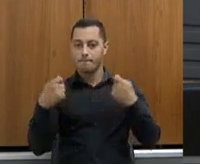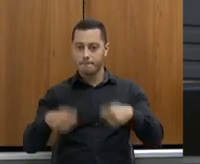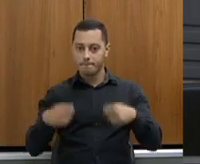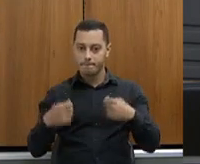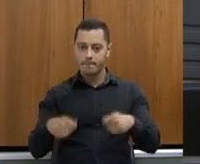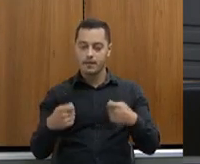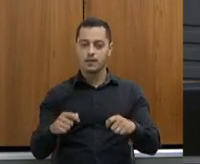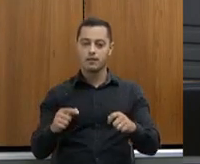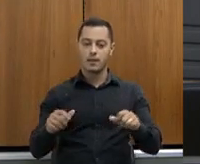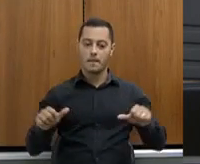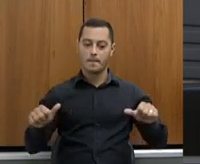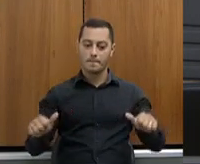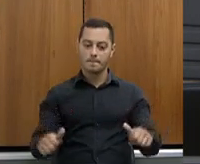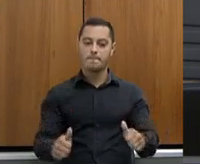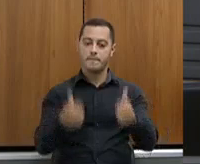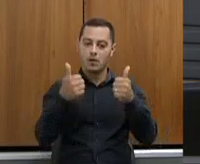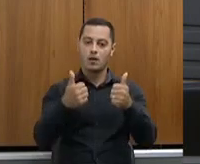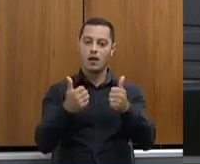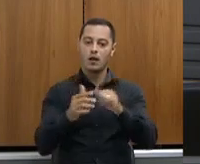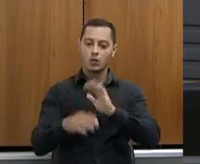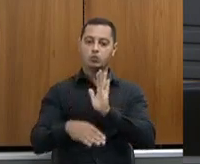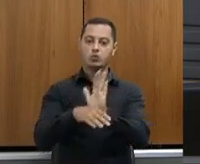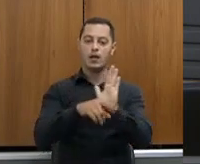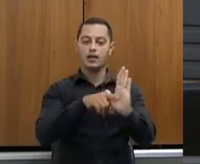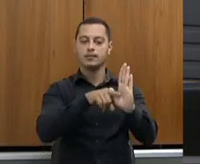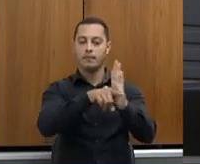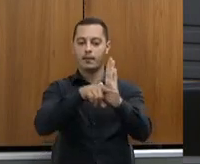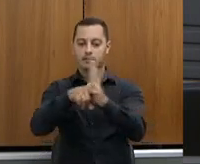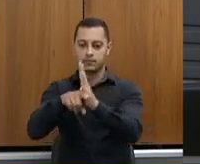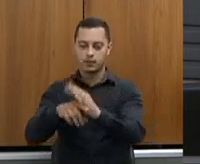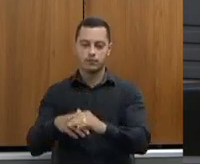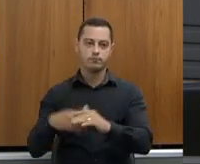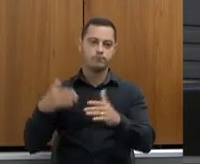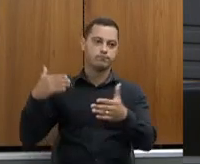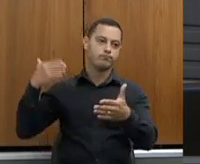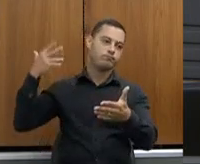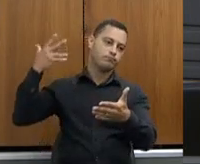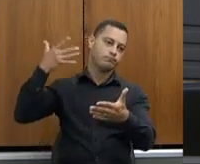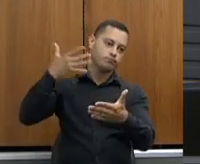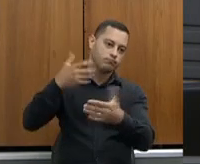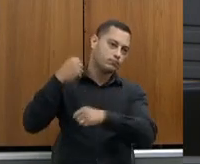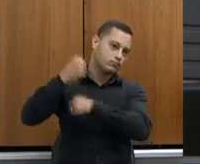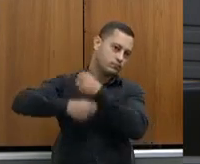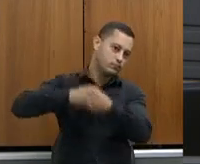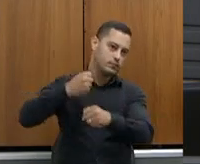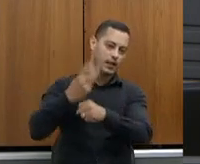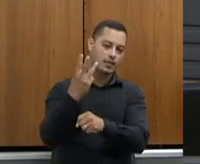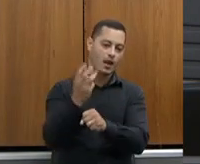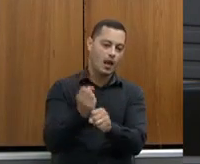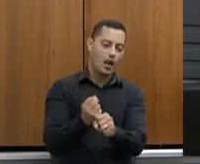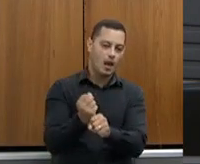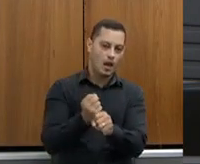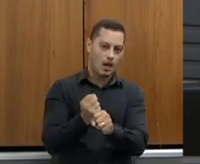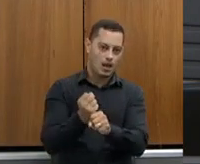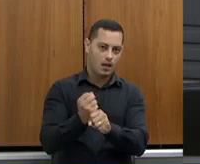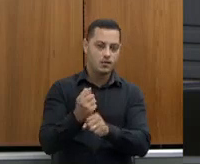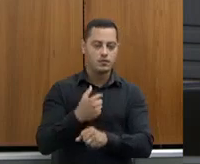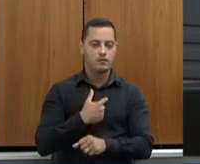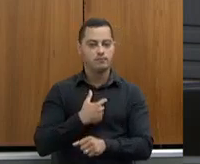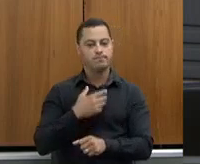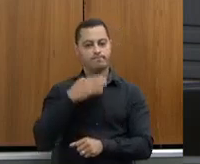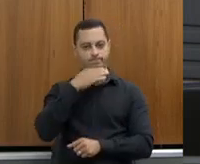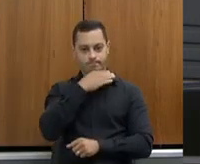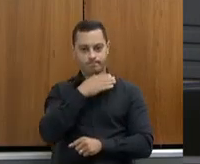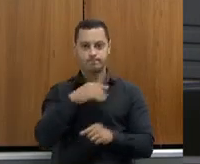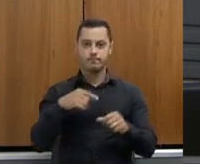instalação do serviço de inspeção municipal. E agora, três anos depois, eu conversei com o Otávio aqui antes, eu vejo que a Emater